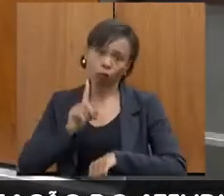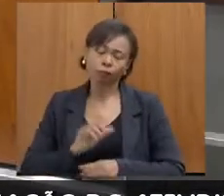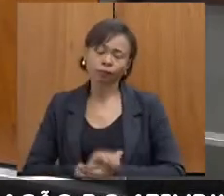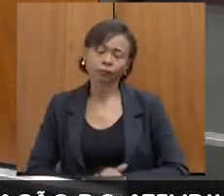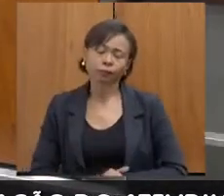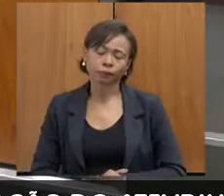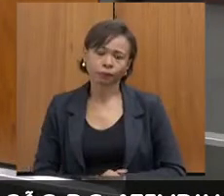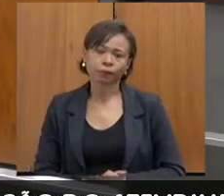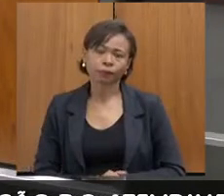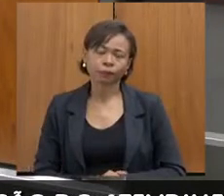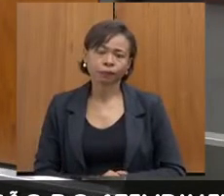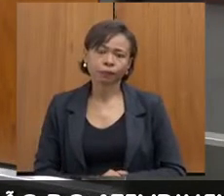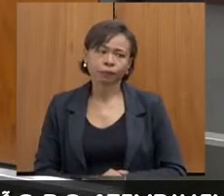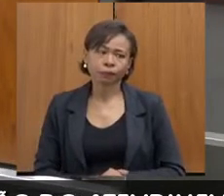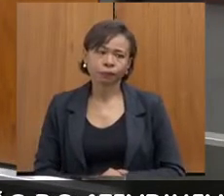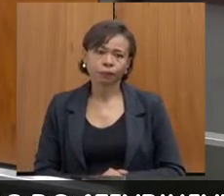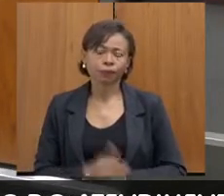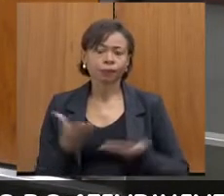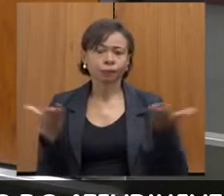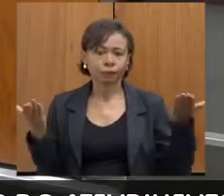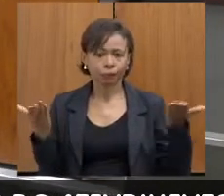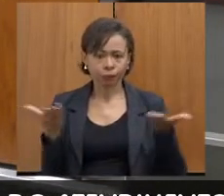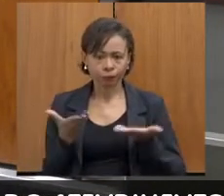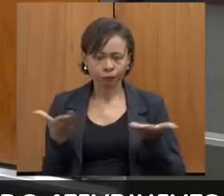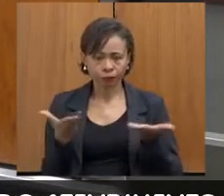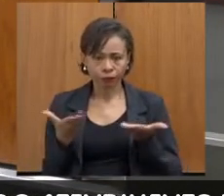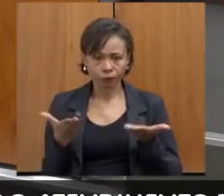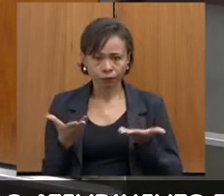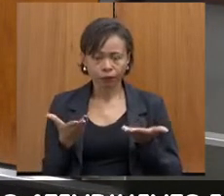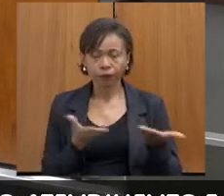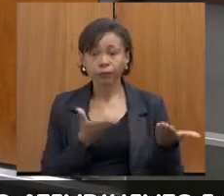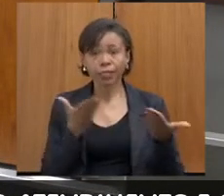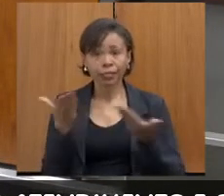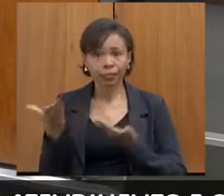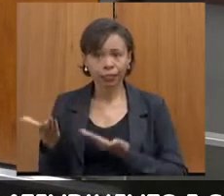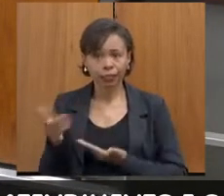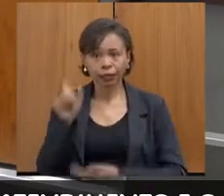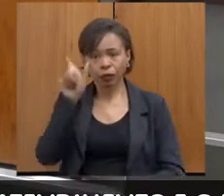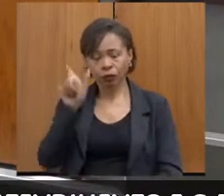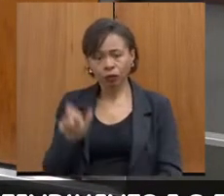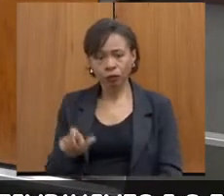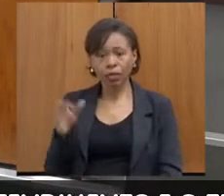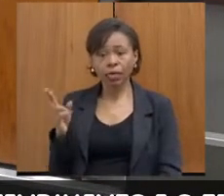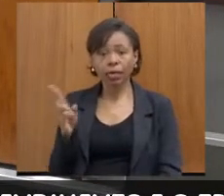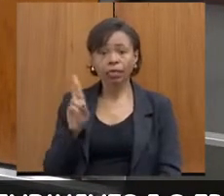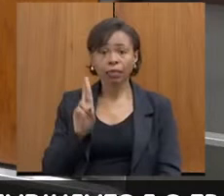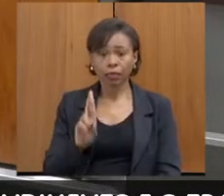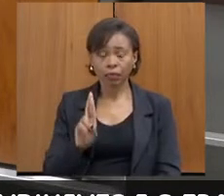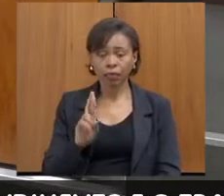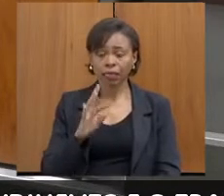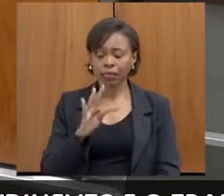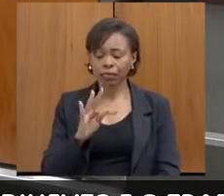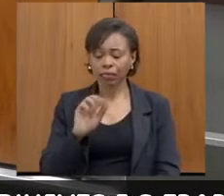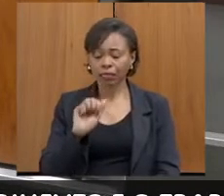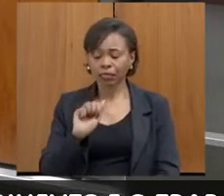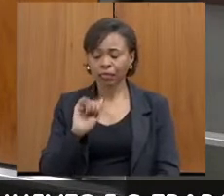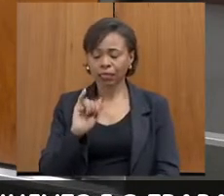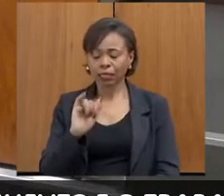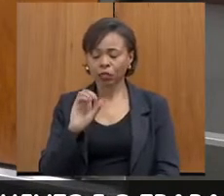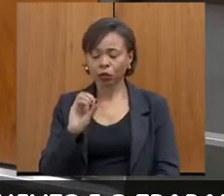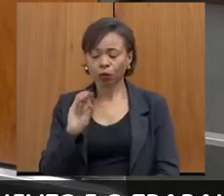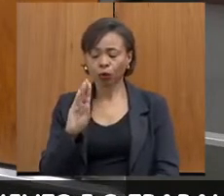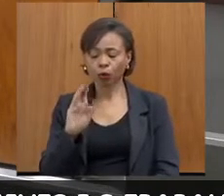bom. Eu vou passar agora para a representante aqui do município de Itaiobeiras, a Carla